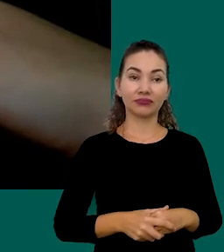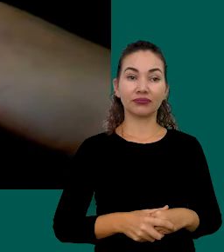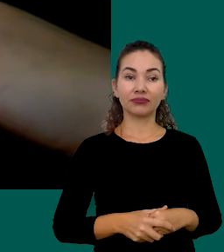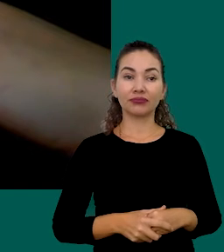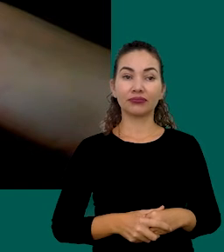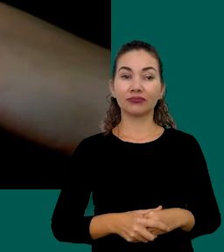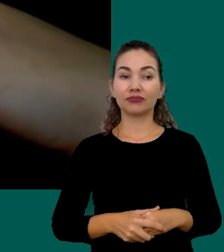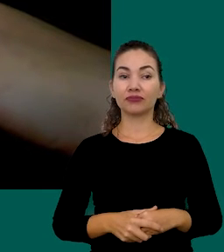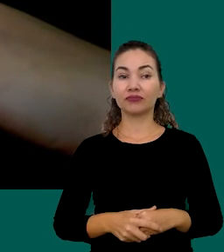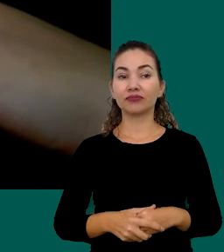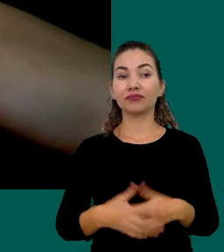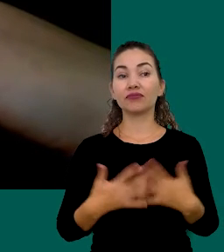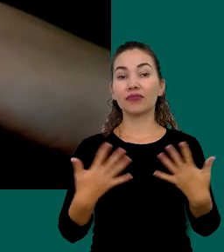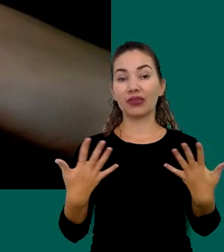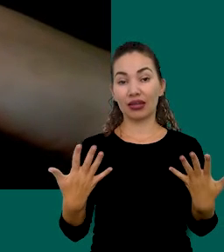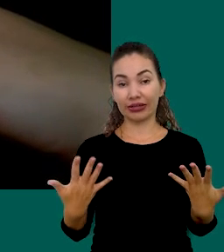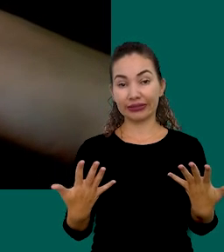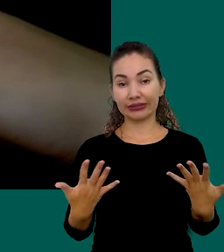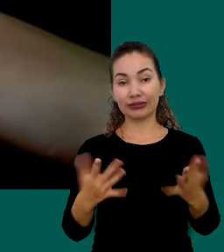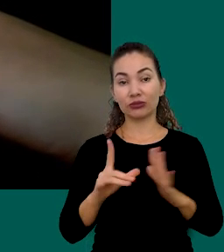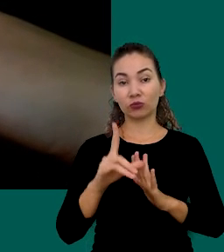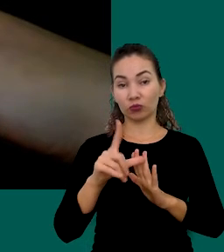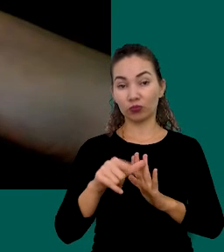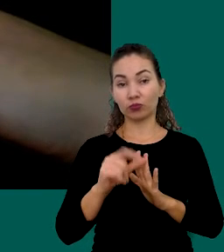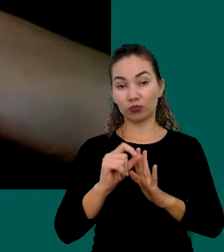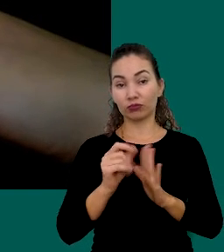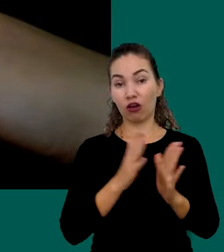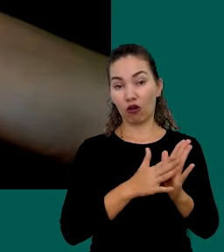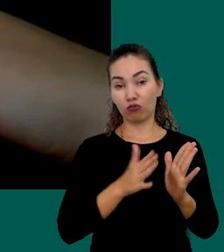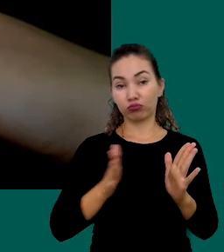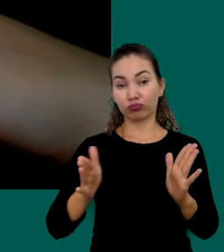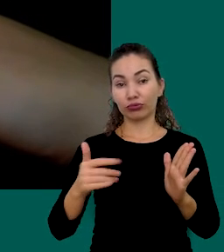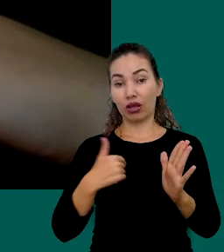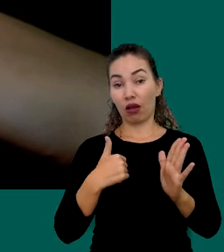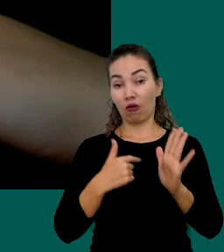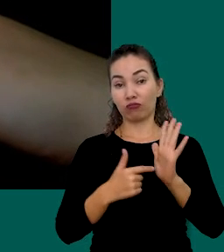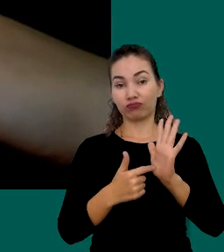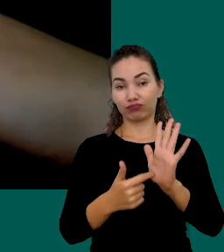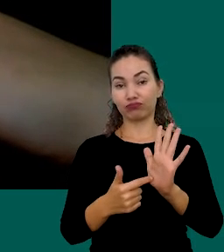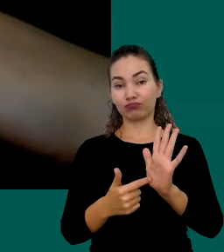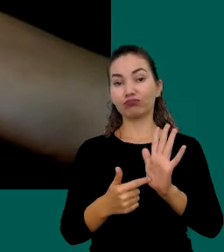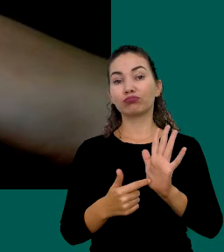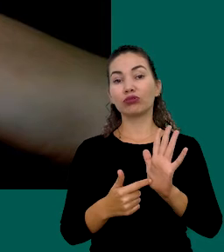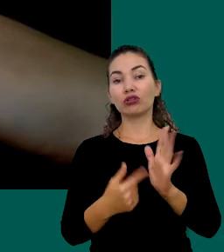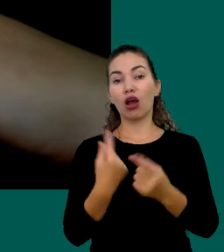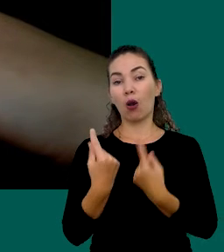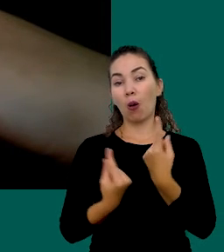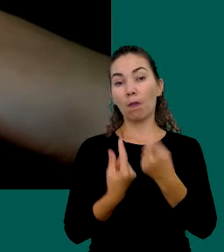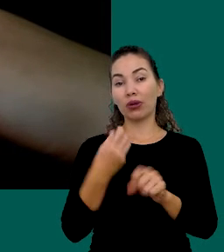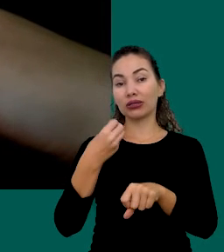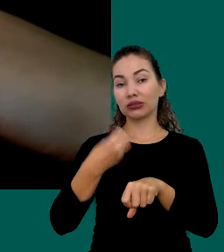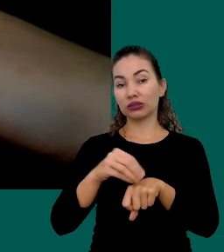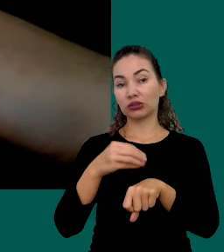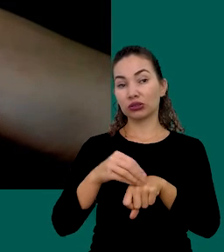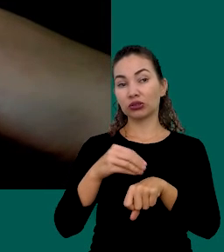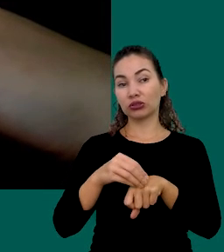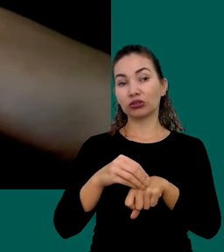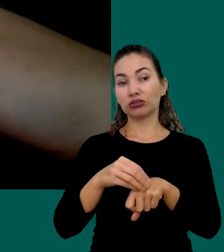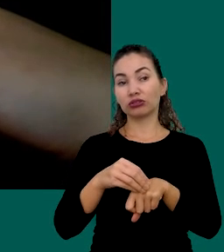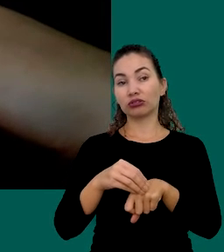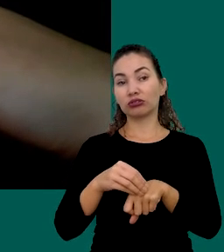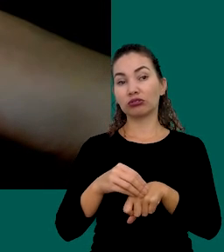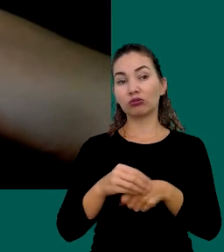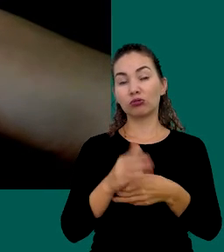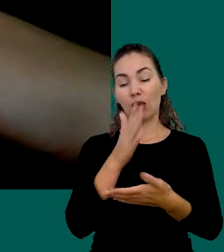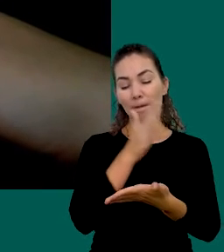Então Na Na Sequência Eu Vou Trazer Algumas Dicas Vai Ser Um Passo